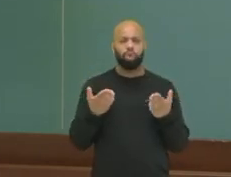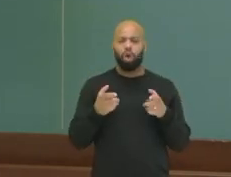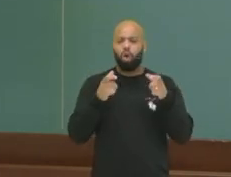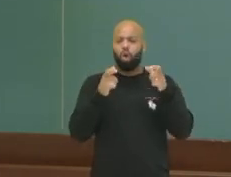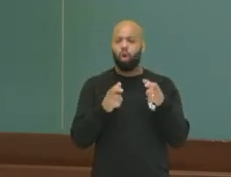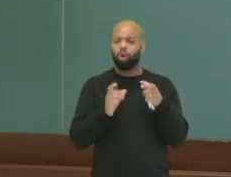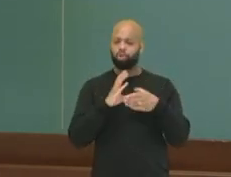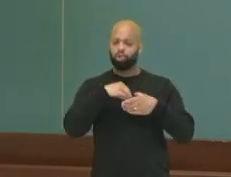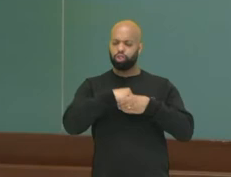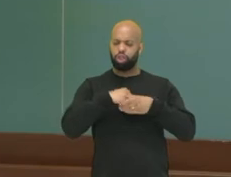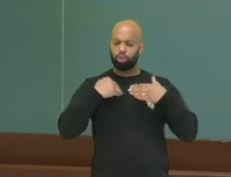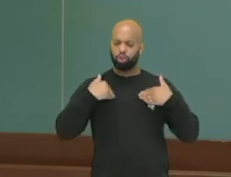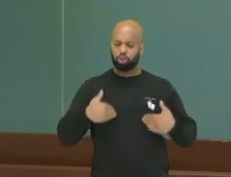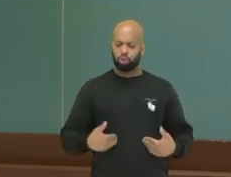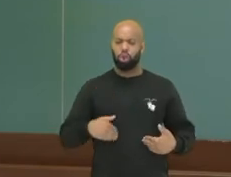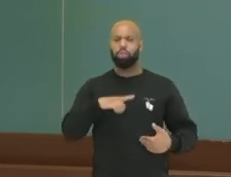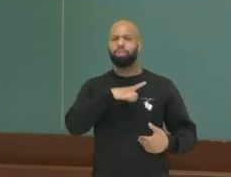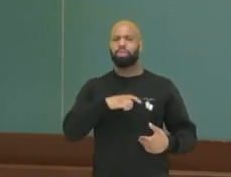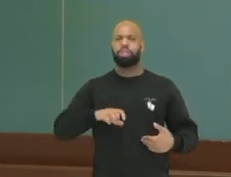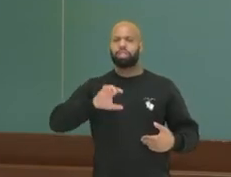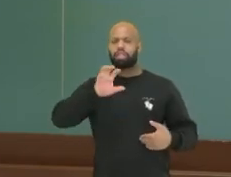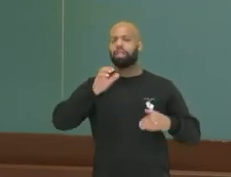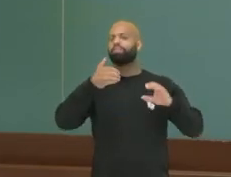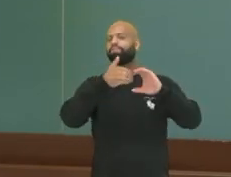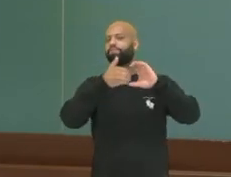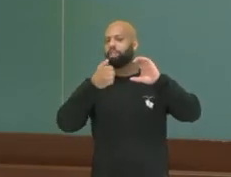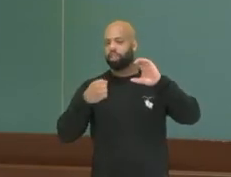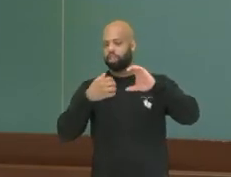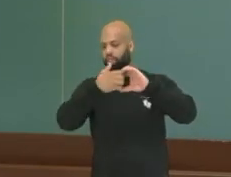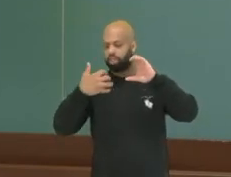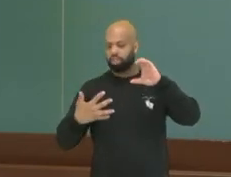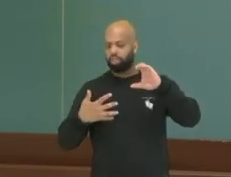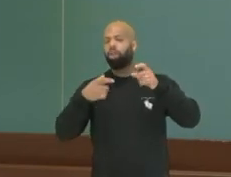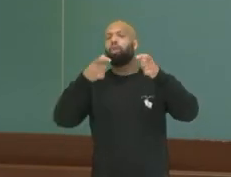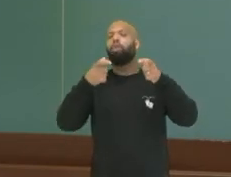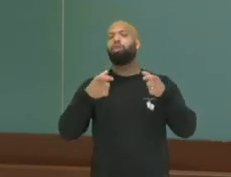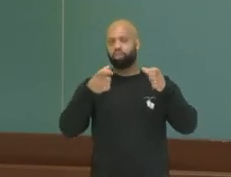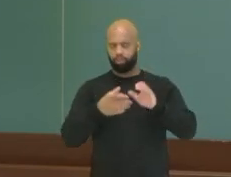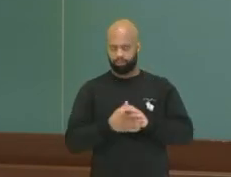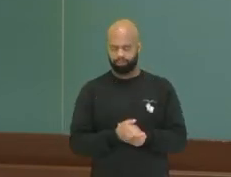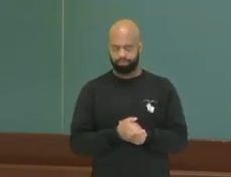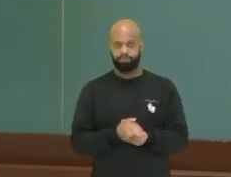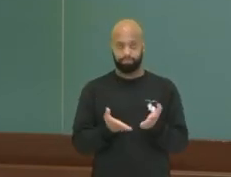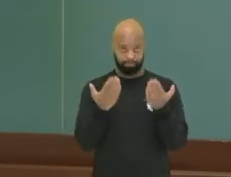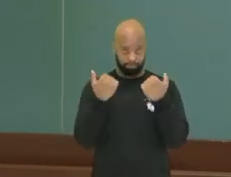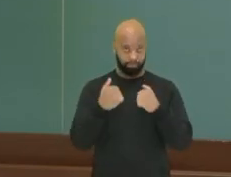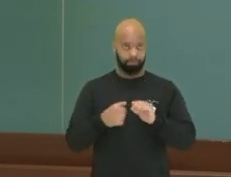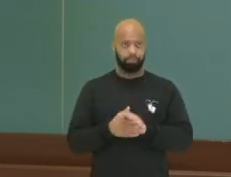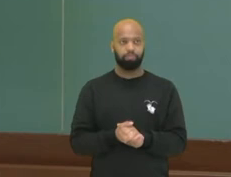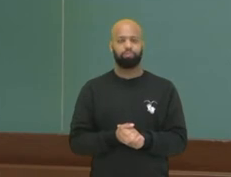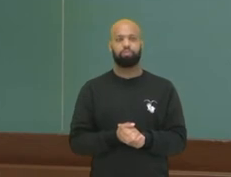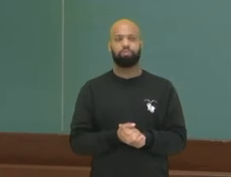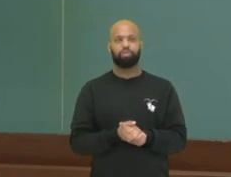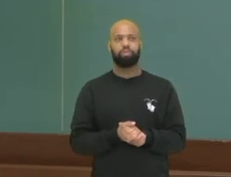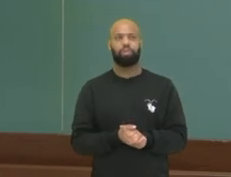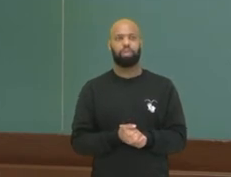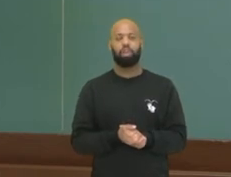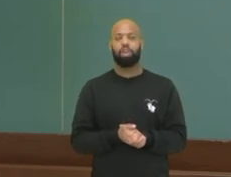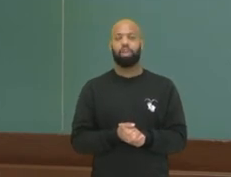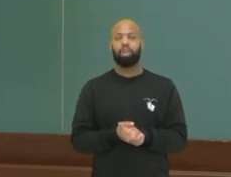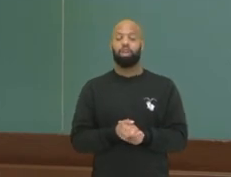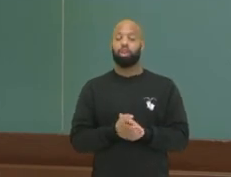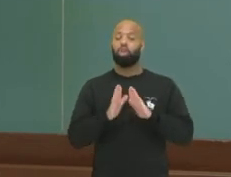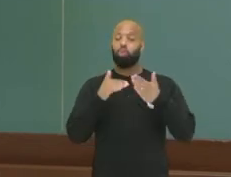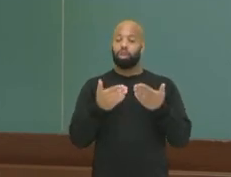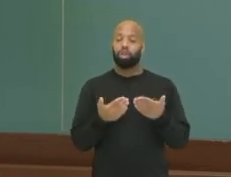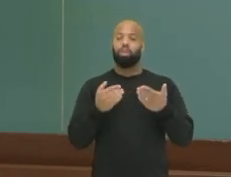estão essas características dentro do nosso organismo? Vamos lá! Então, no